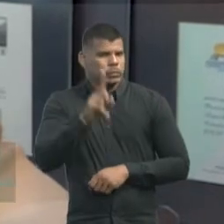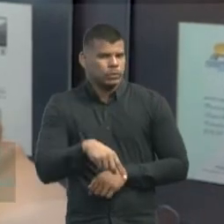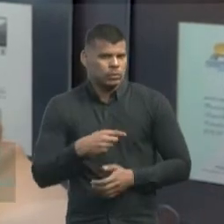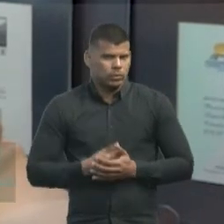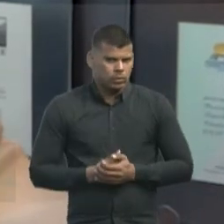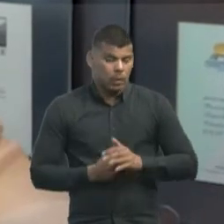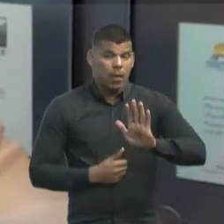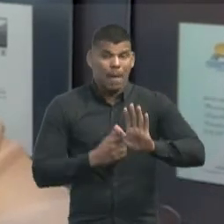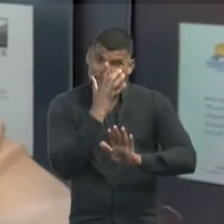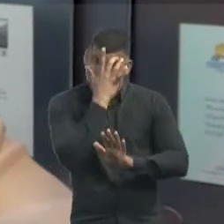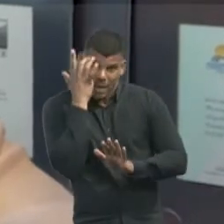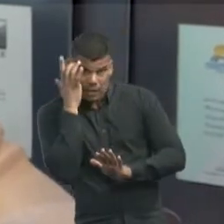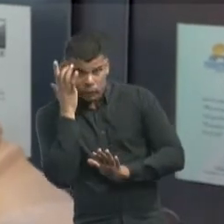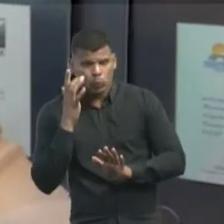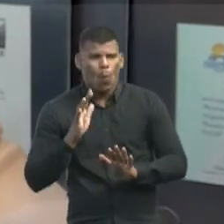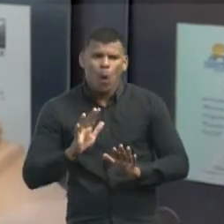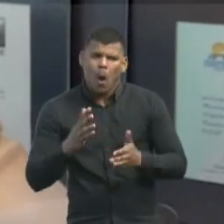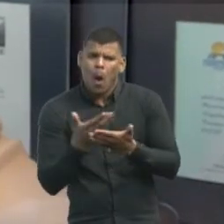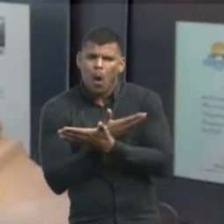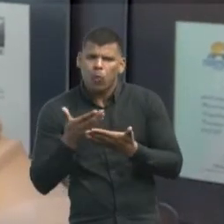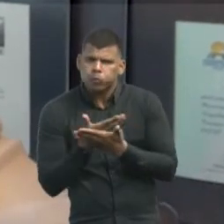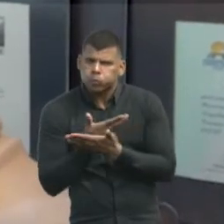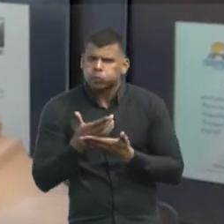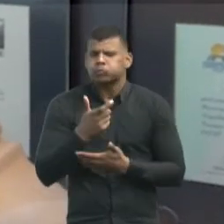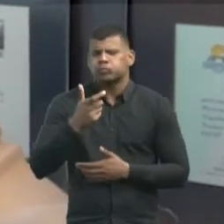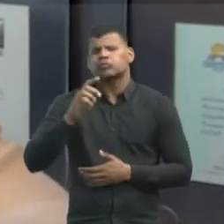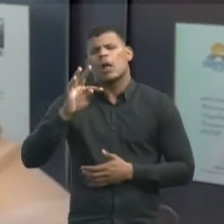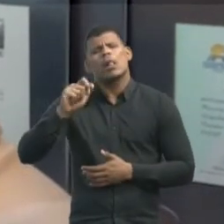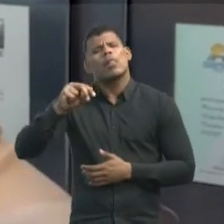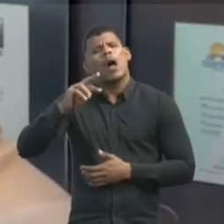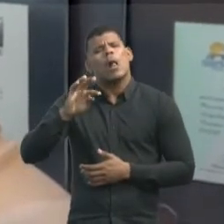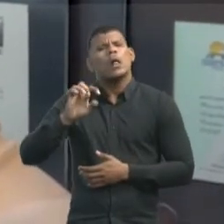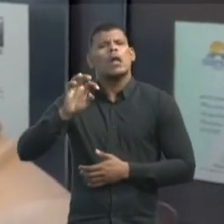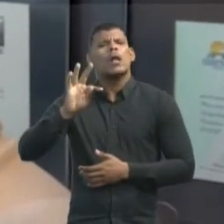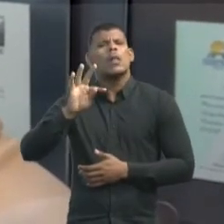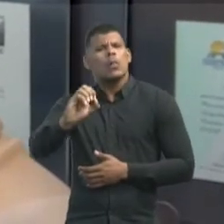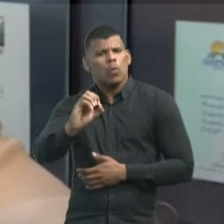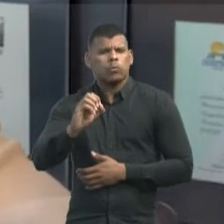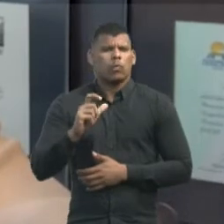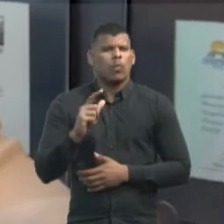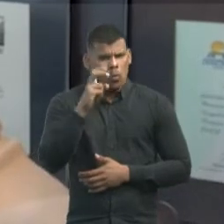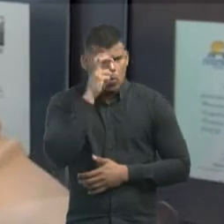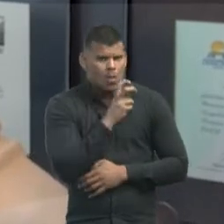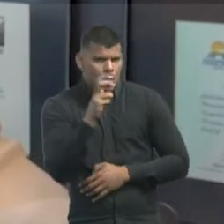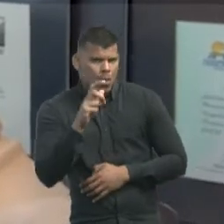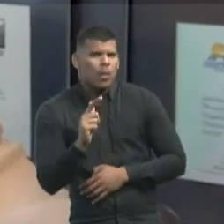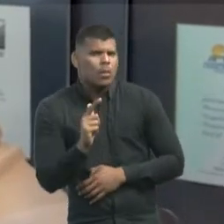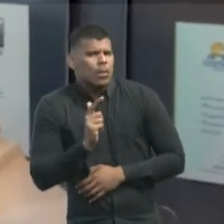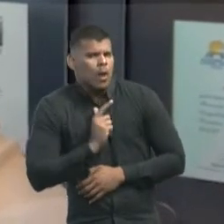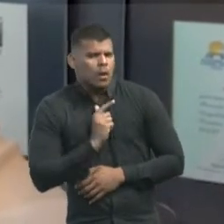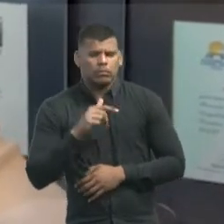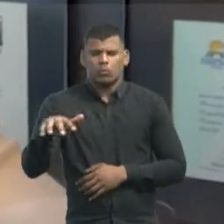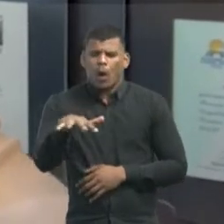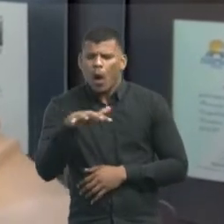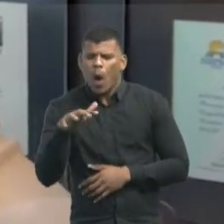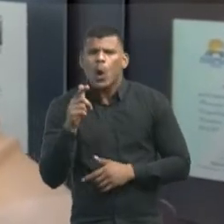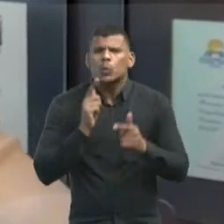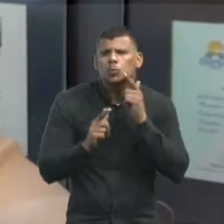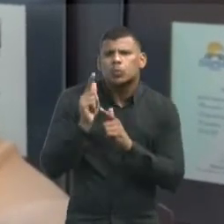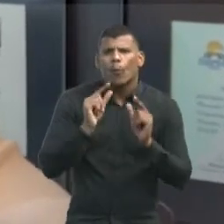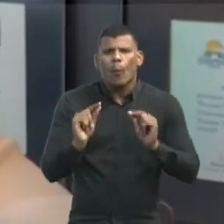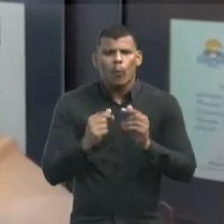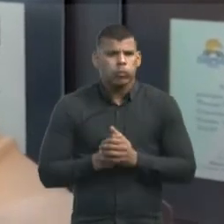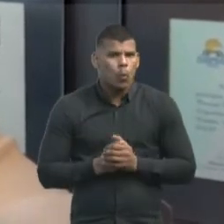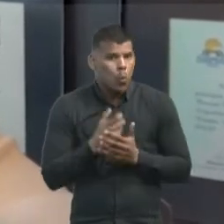pessoas que são talentosas e que se estimuladas nesse campo geram riqueza,